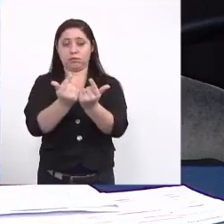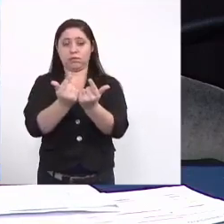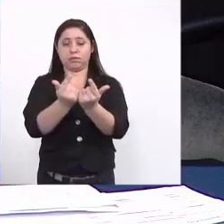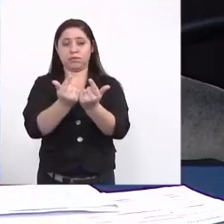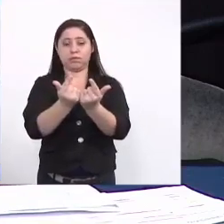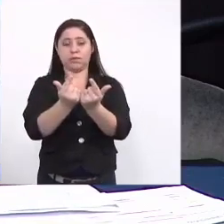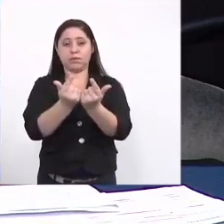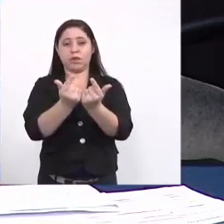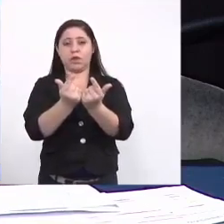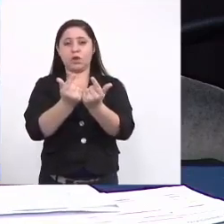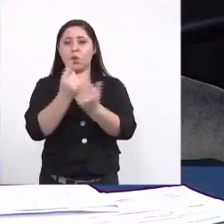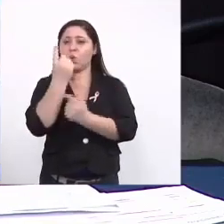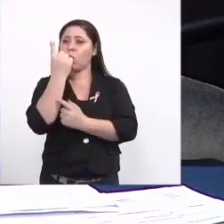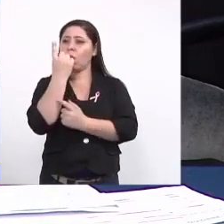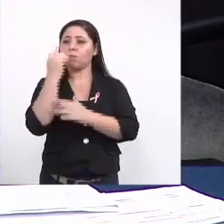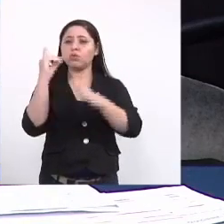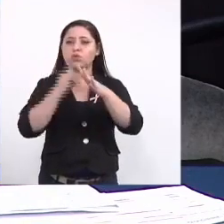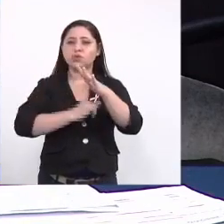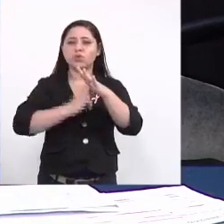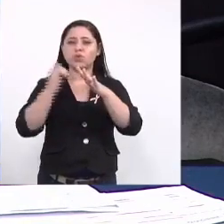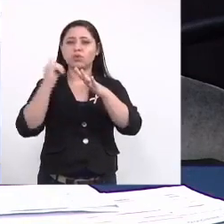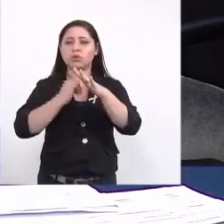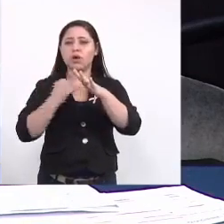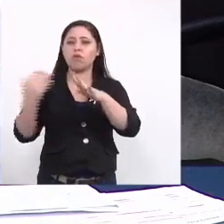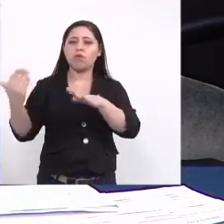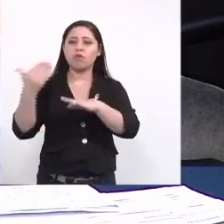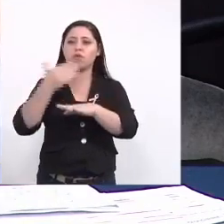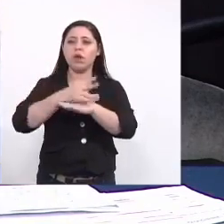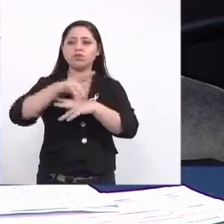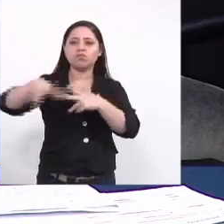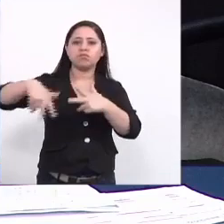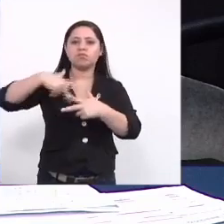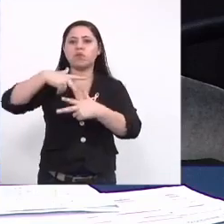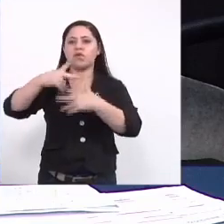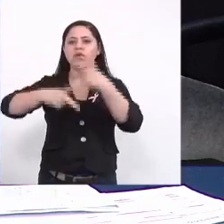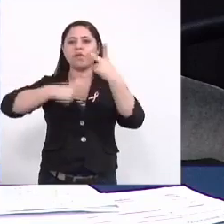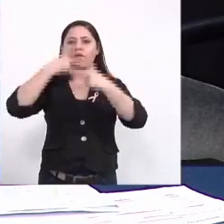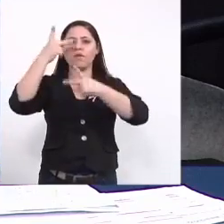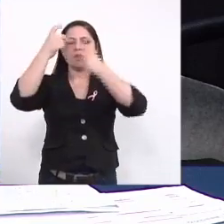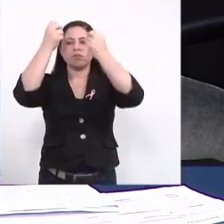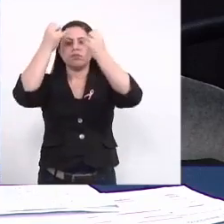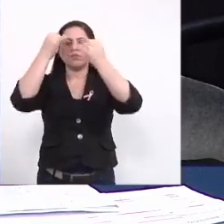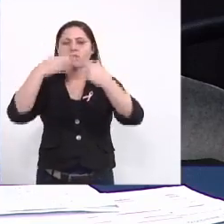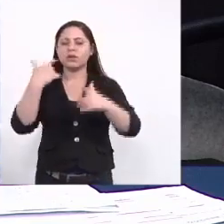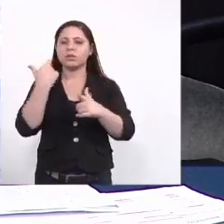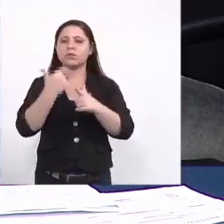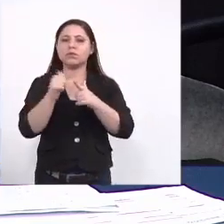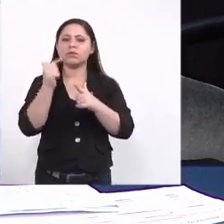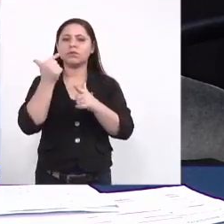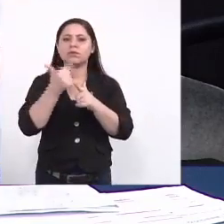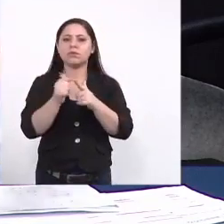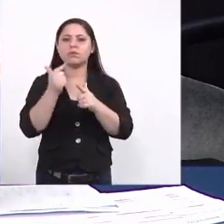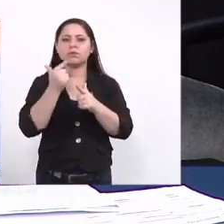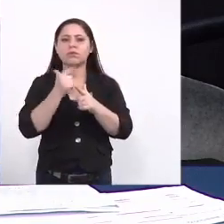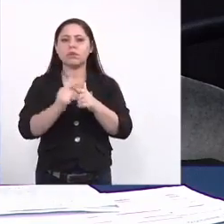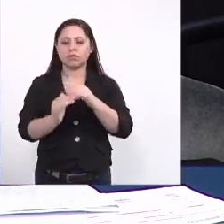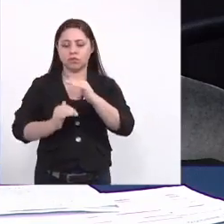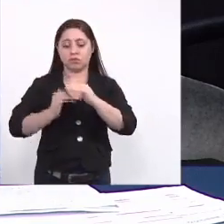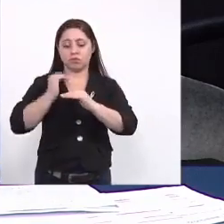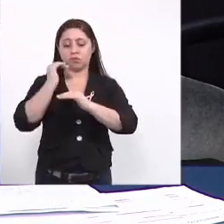onde uma instituição pode vir falar dos problemas dos